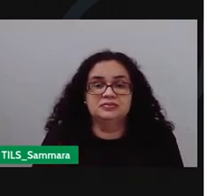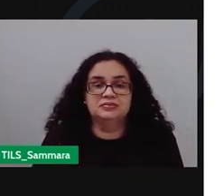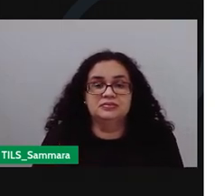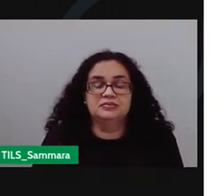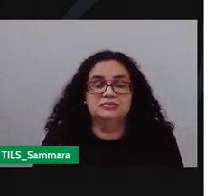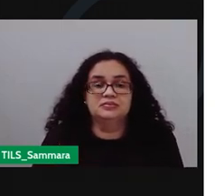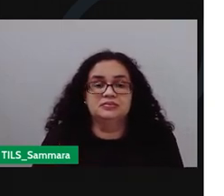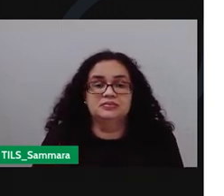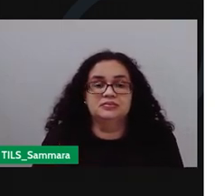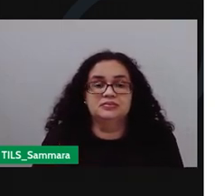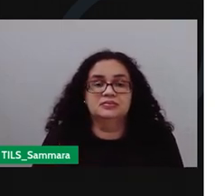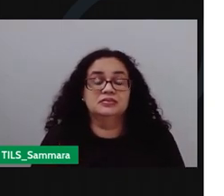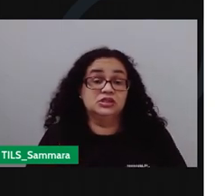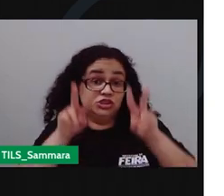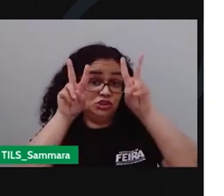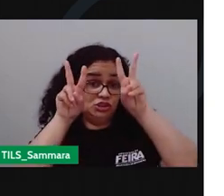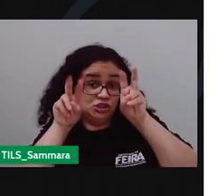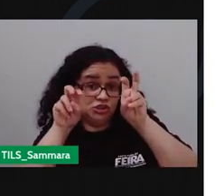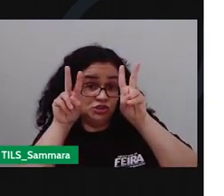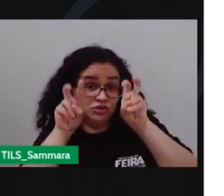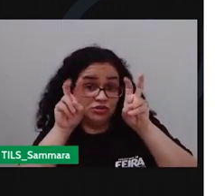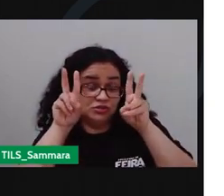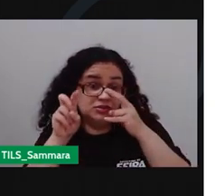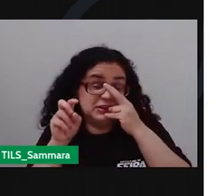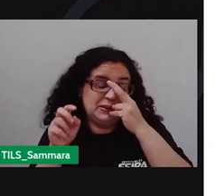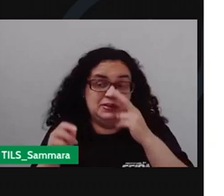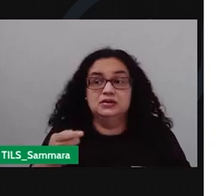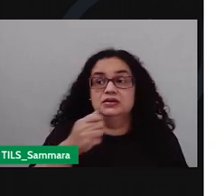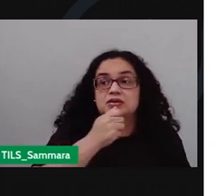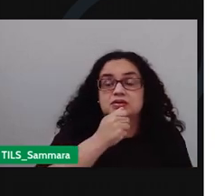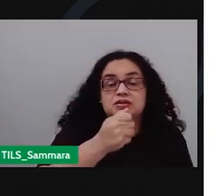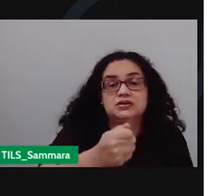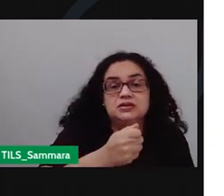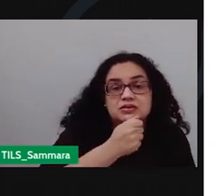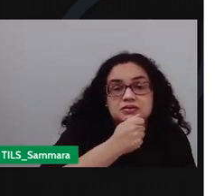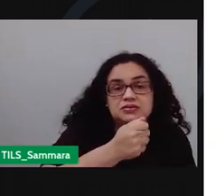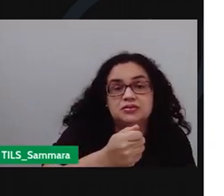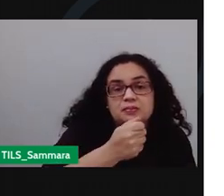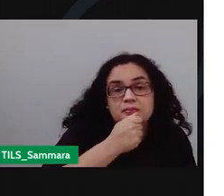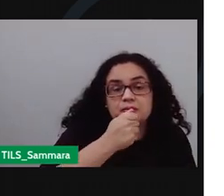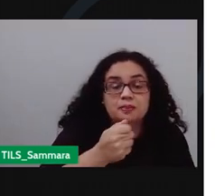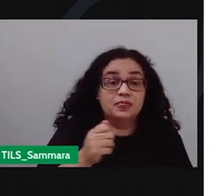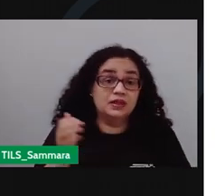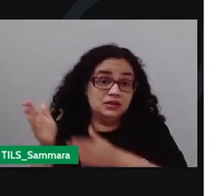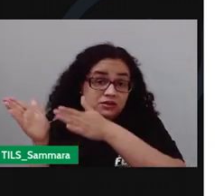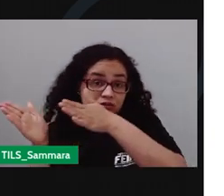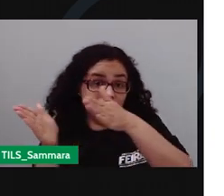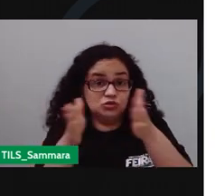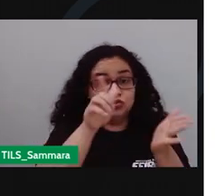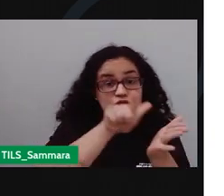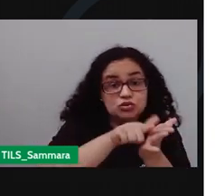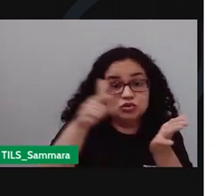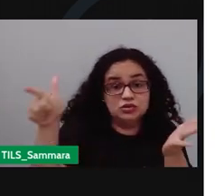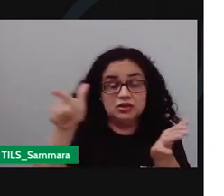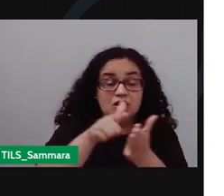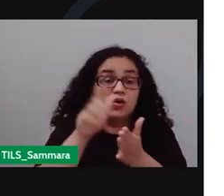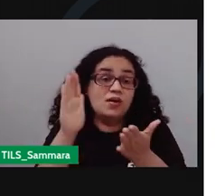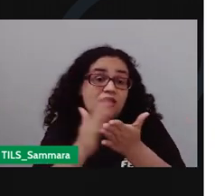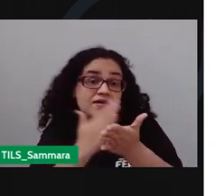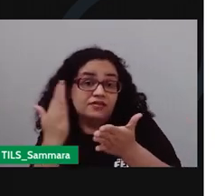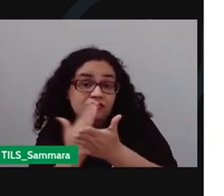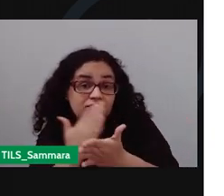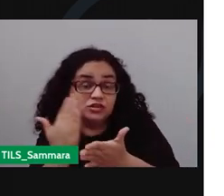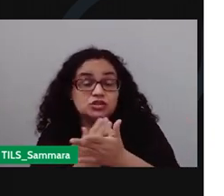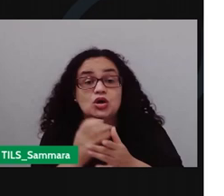Título Realizada a entrevista, ela é transcrita, se for para jornal, revista ou internet. Muitas